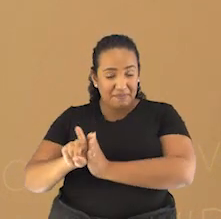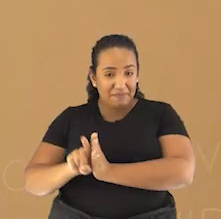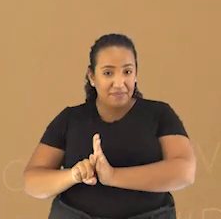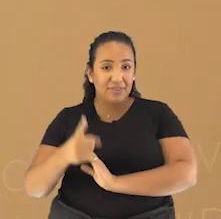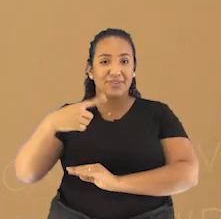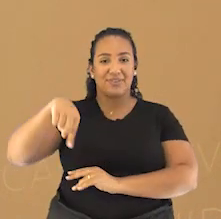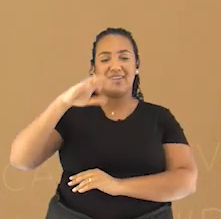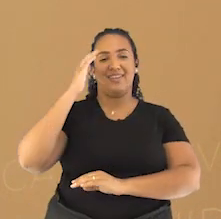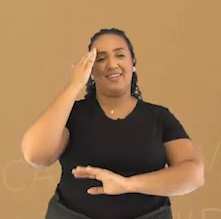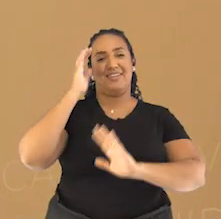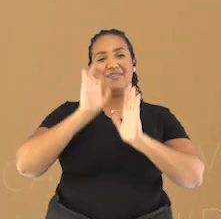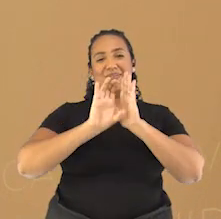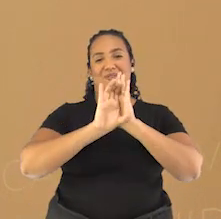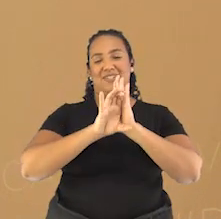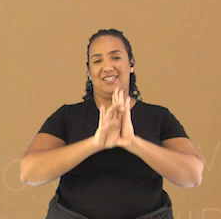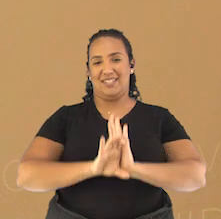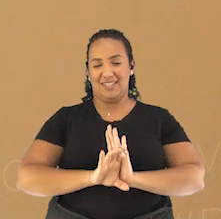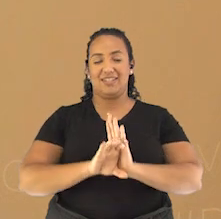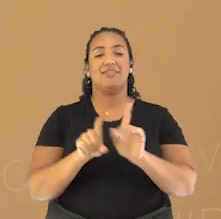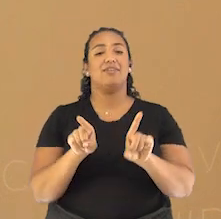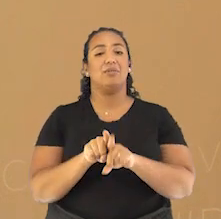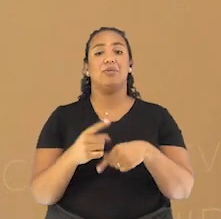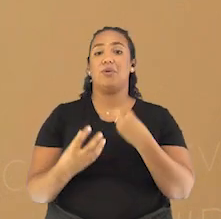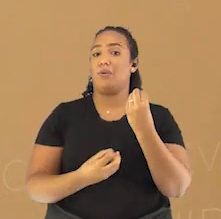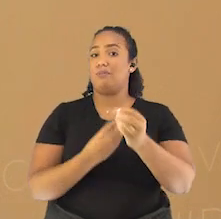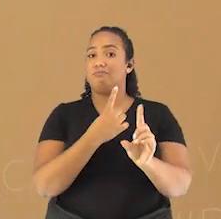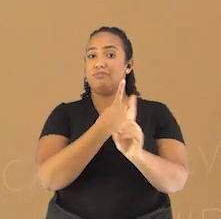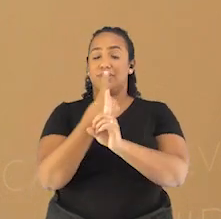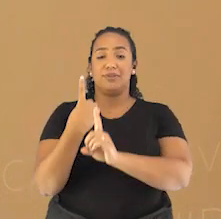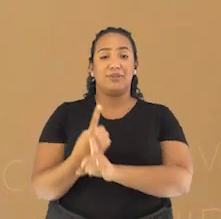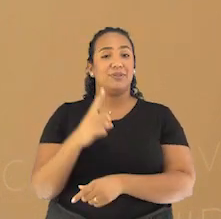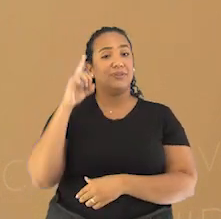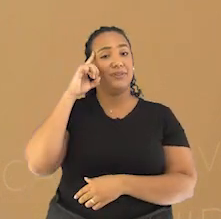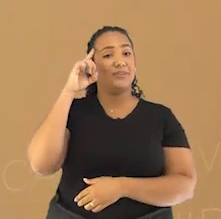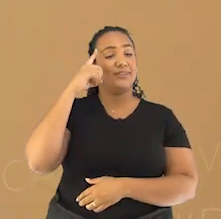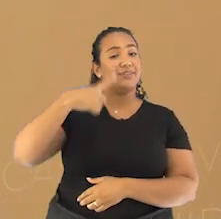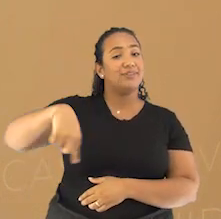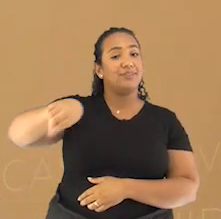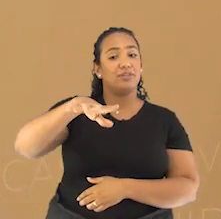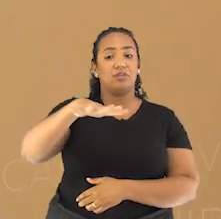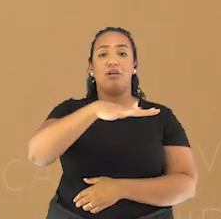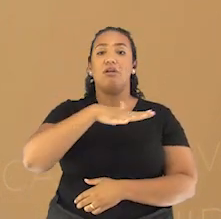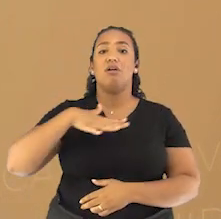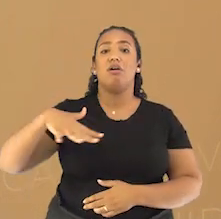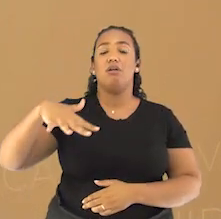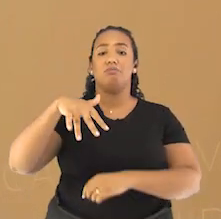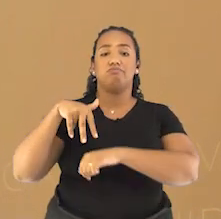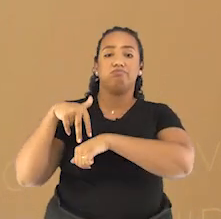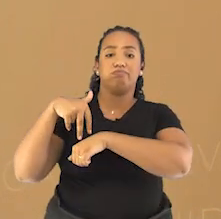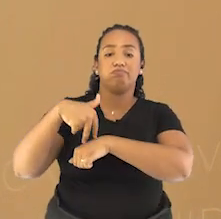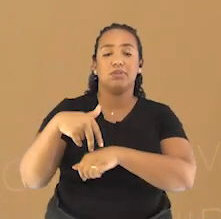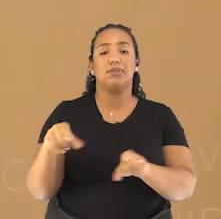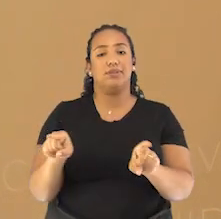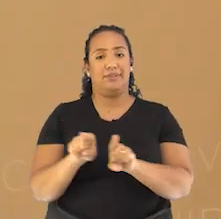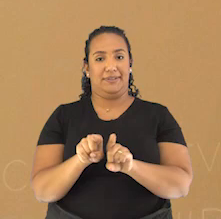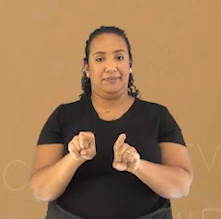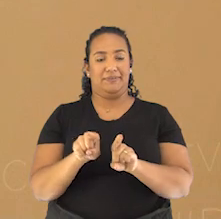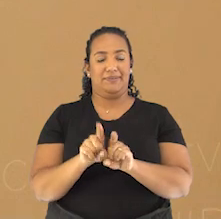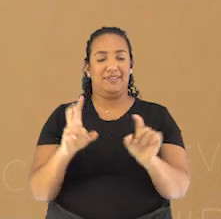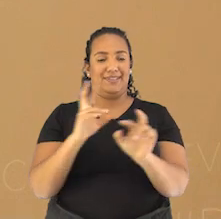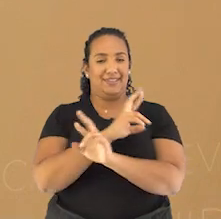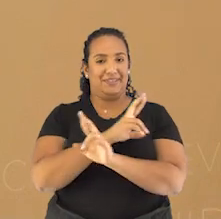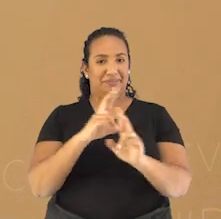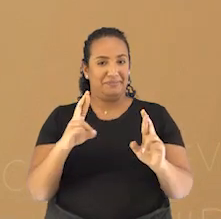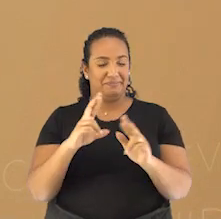conceitos e como eles estão presentes nas nossas vidas, nos espaços em que ocupamos e também nas nossas